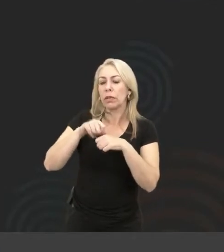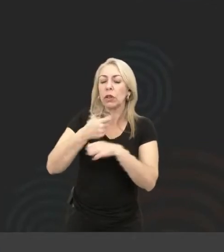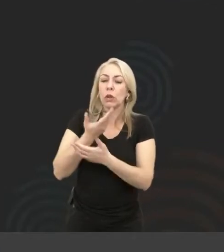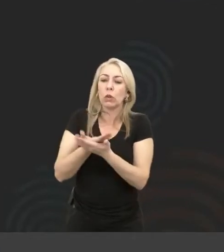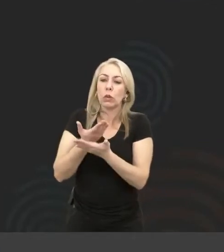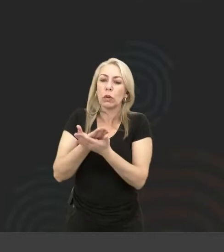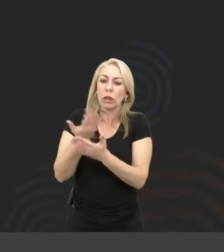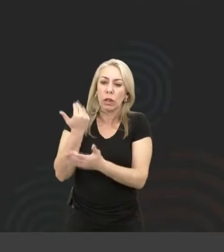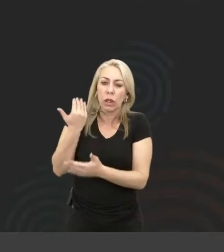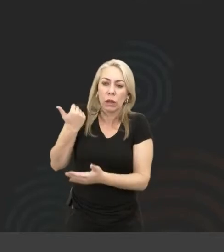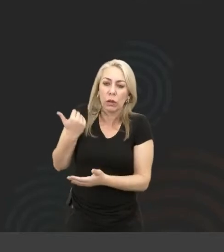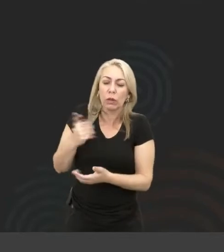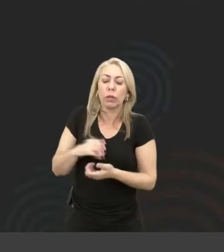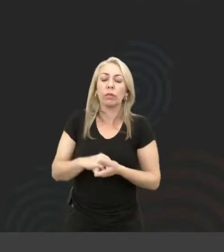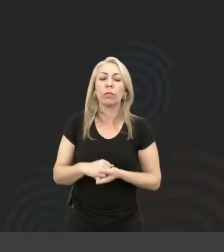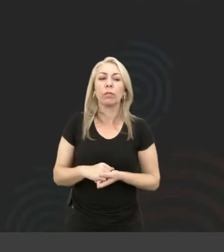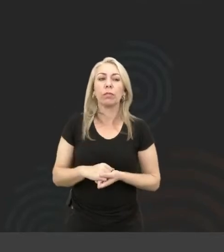época,